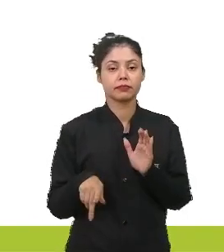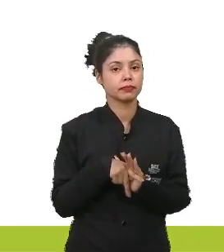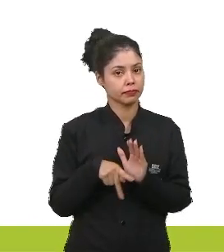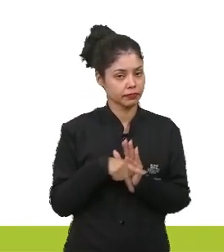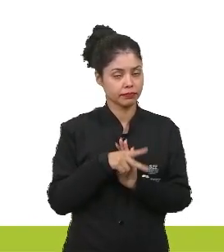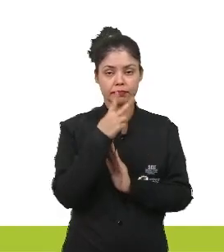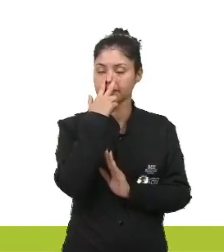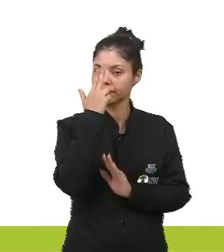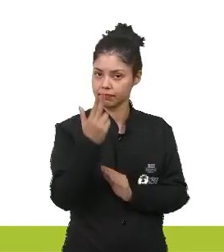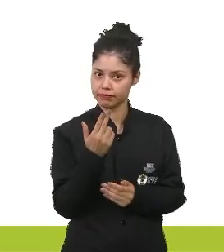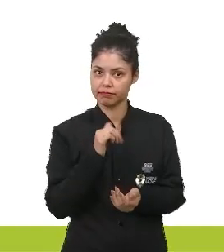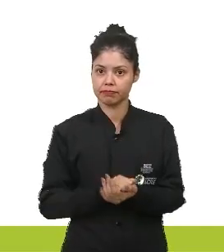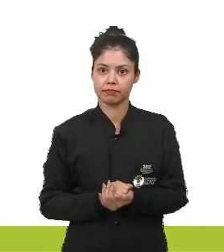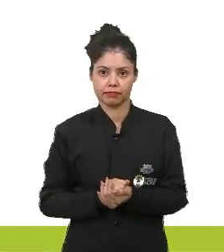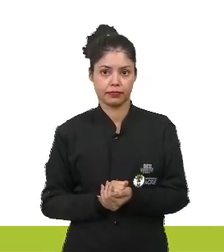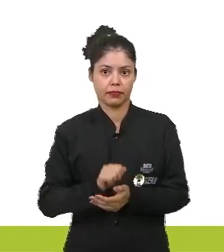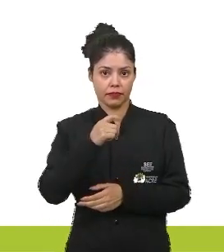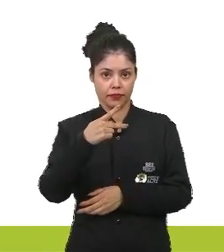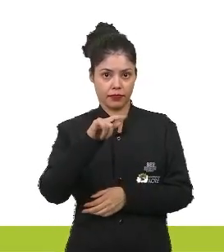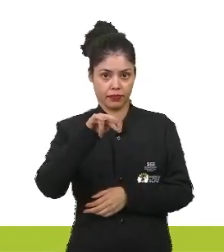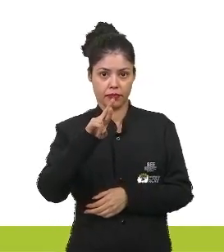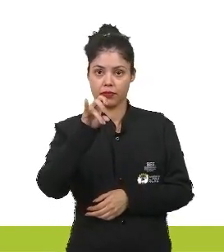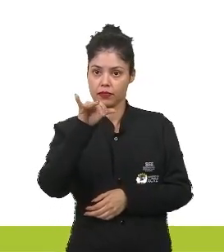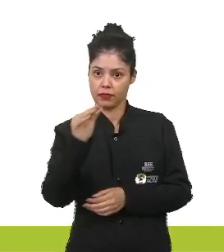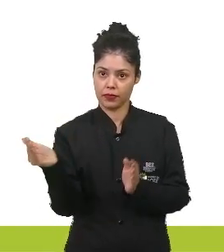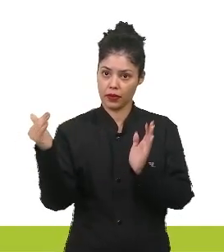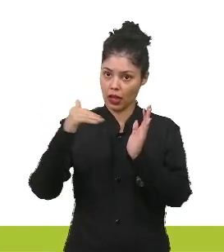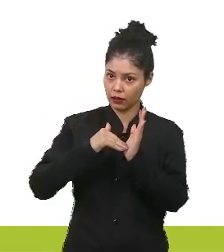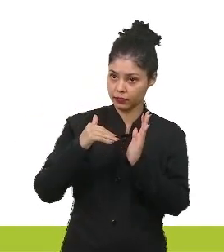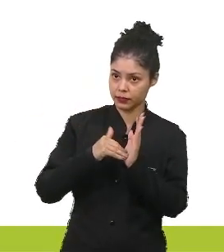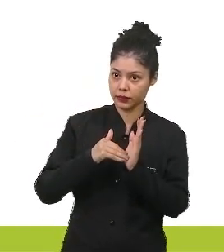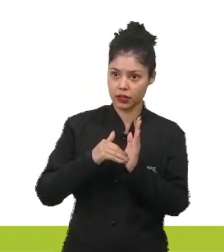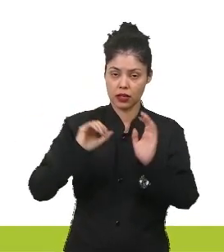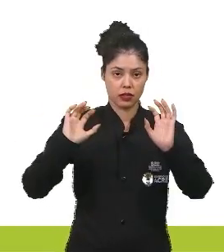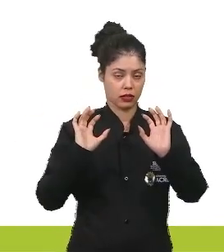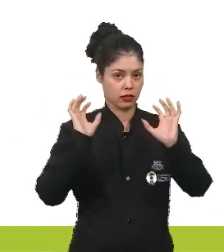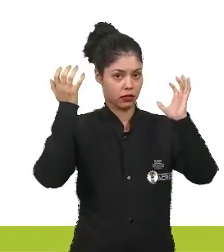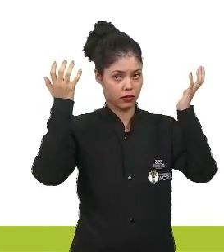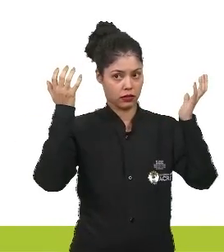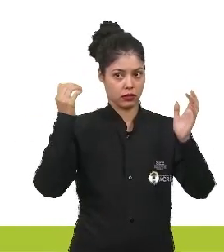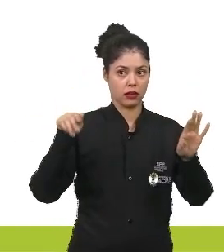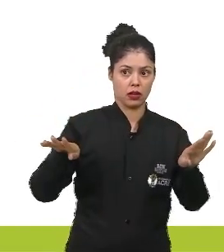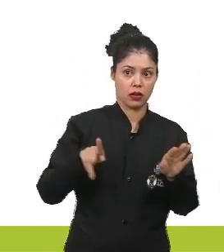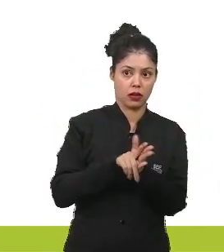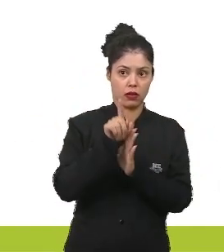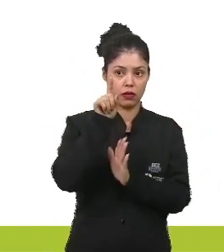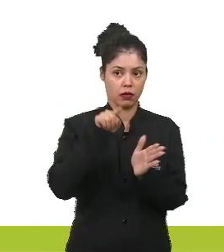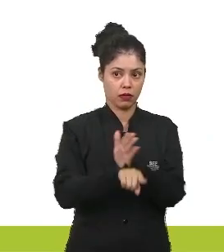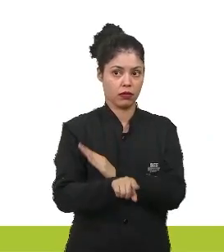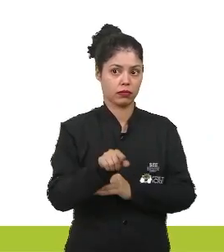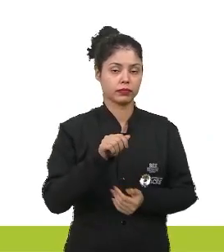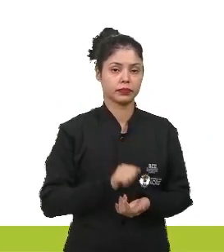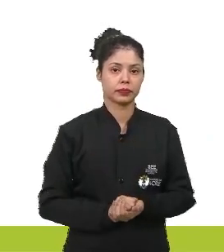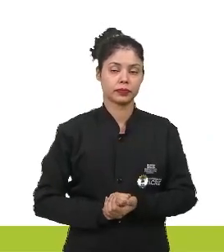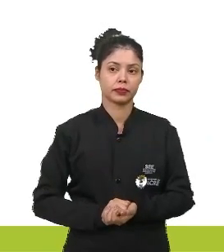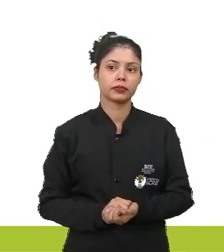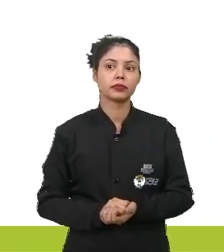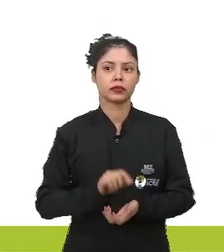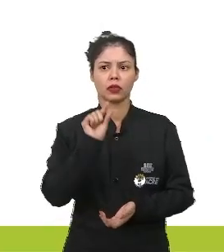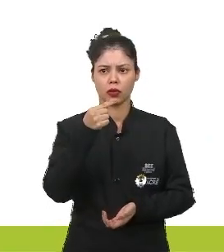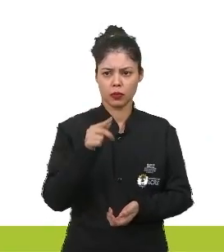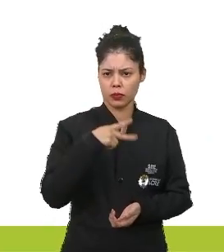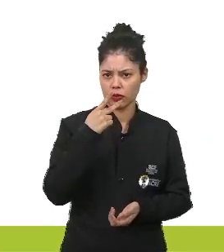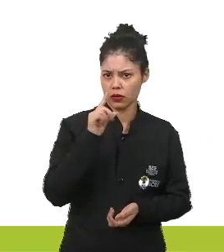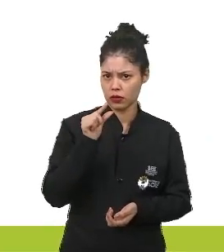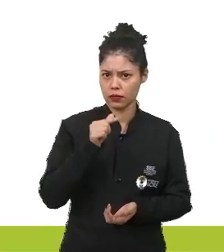da comunidade pioneira até a comunidade em clímax. Comando da questão. E aí nós vamos falar só um pouquinho,